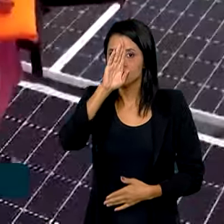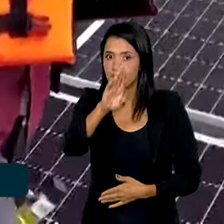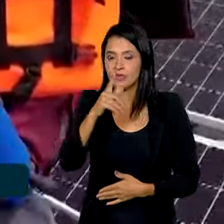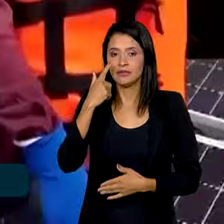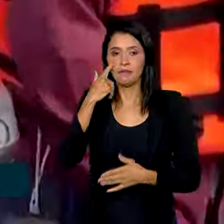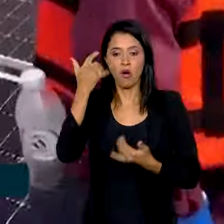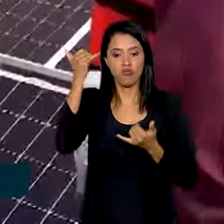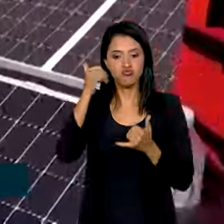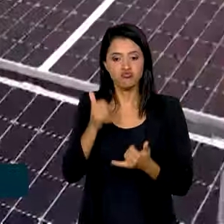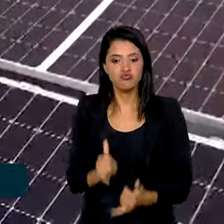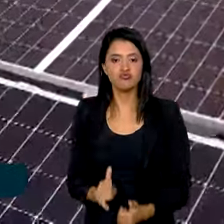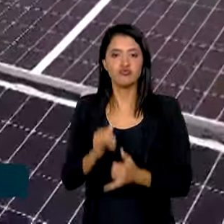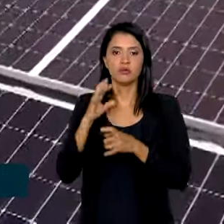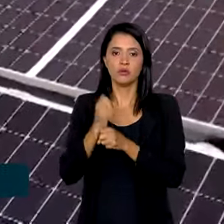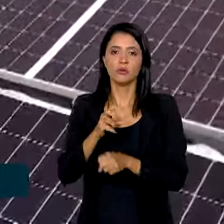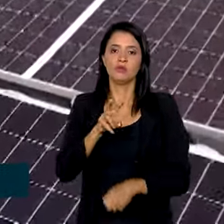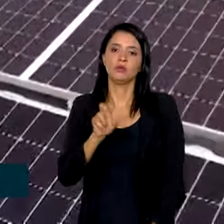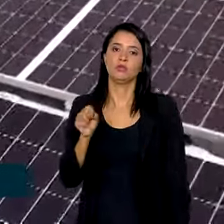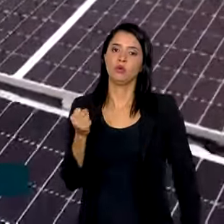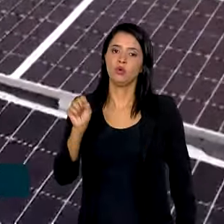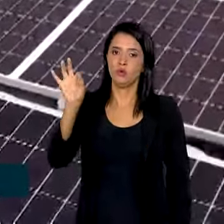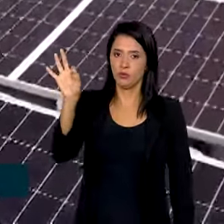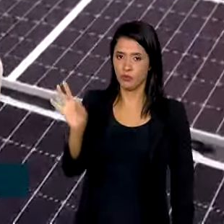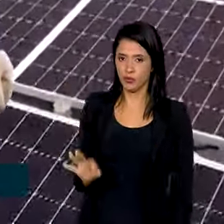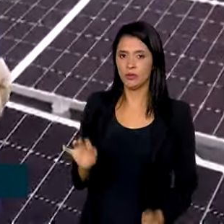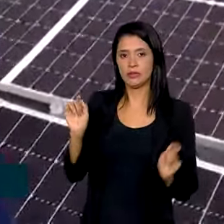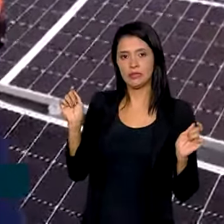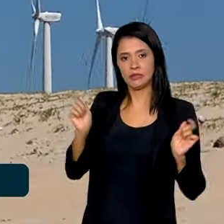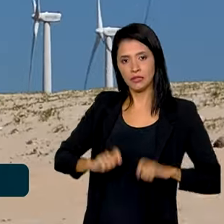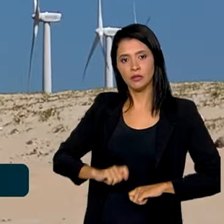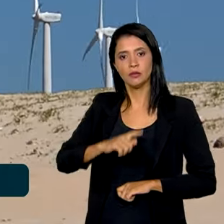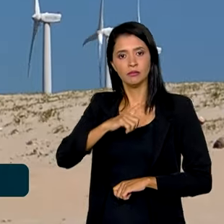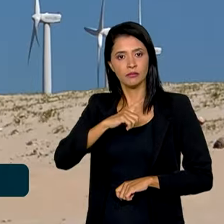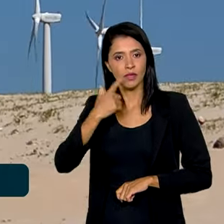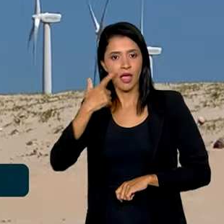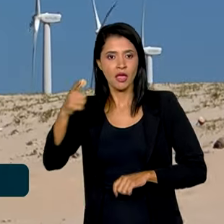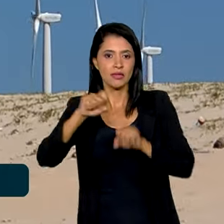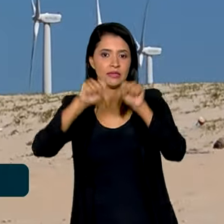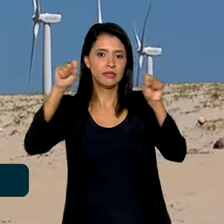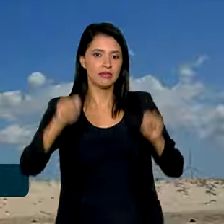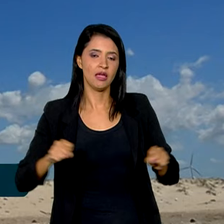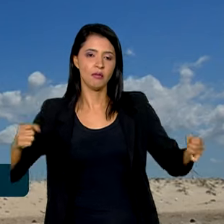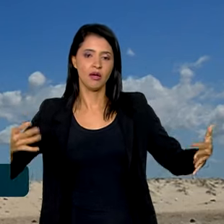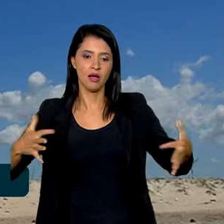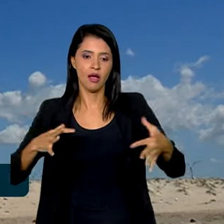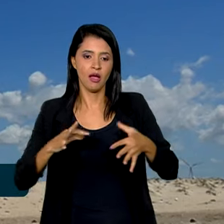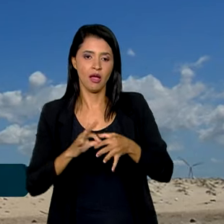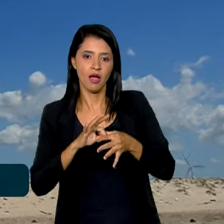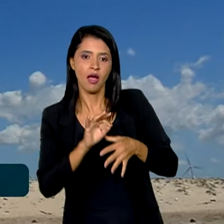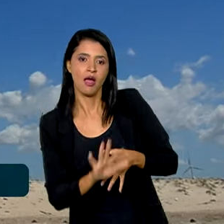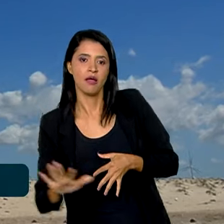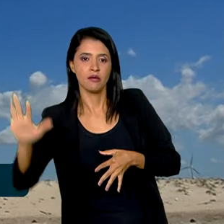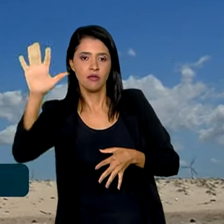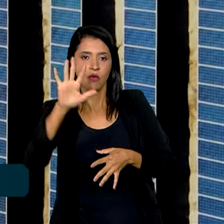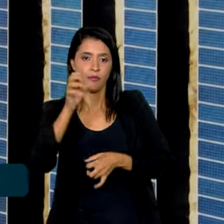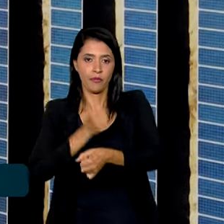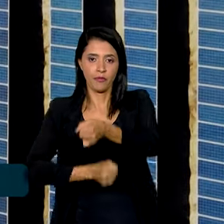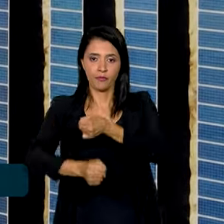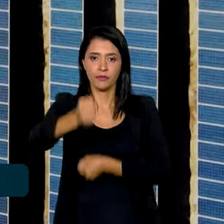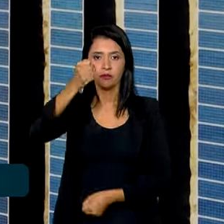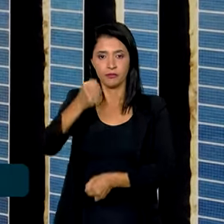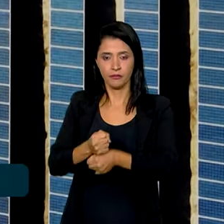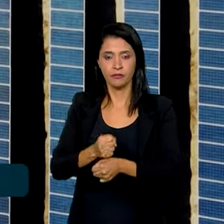fonte, com 58% da capacidade instalada do Sistema Interligado Nacional. No ano passado,